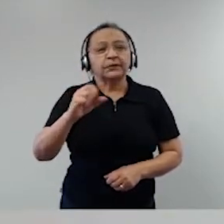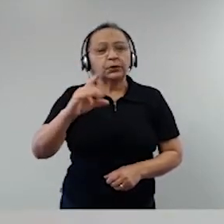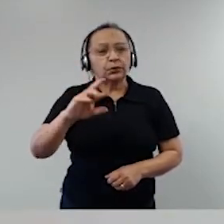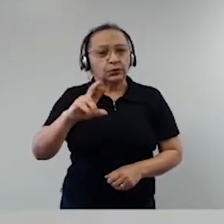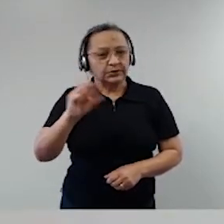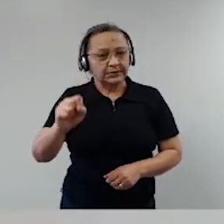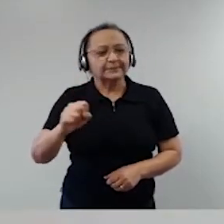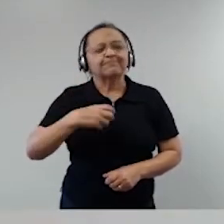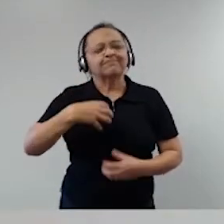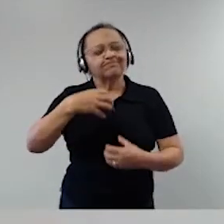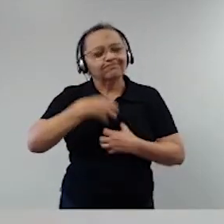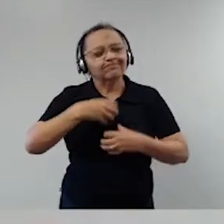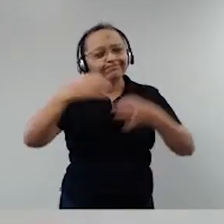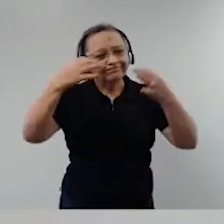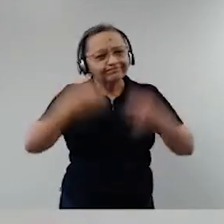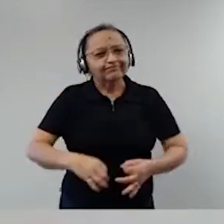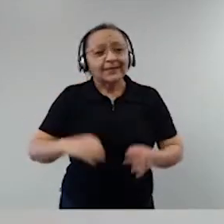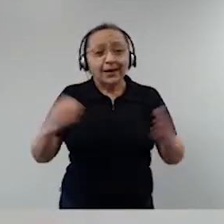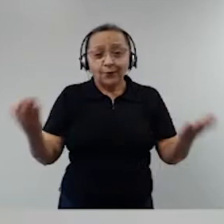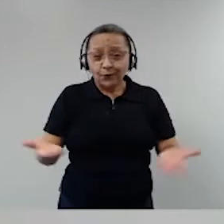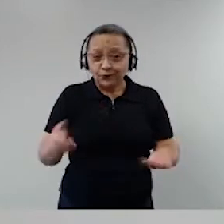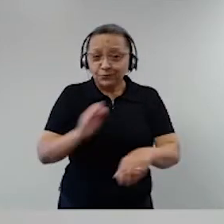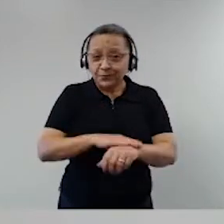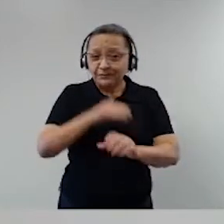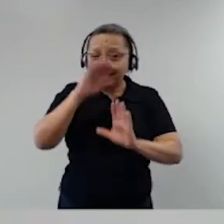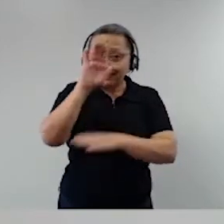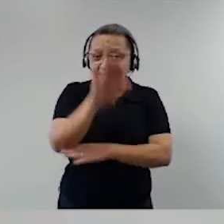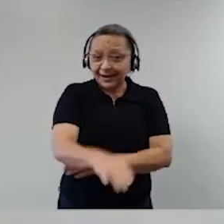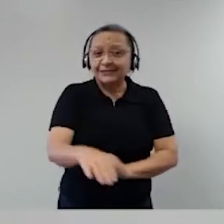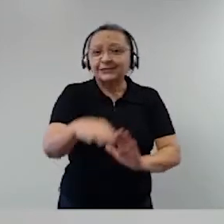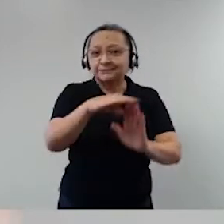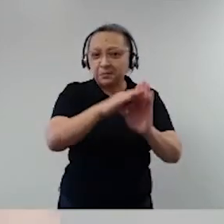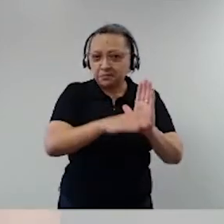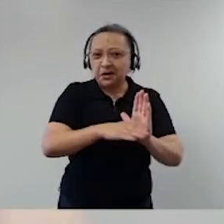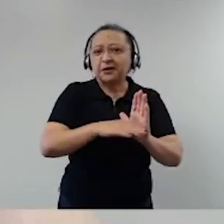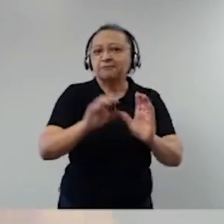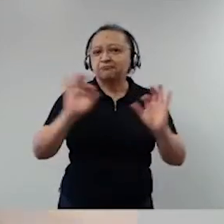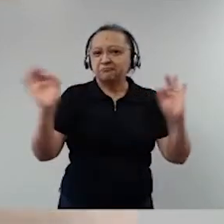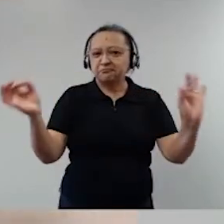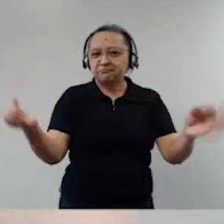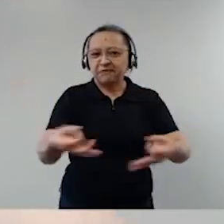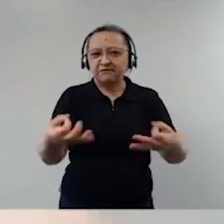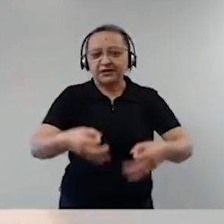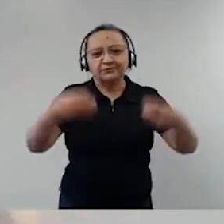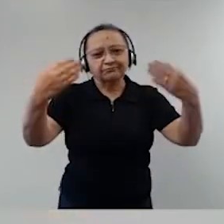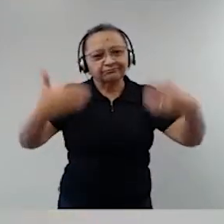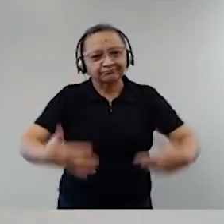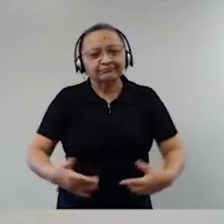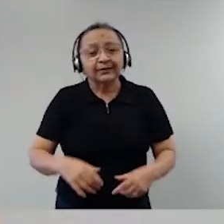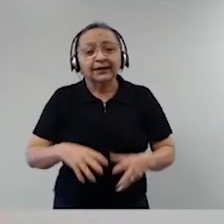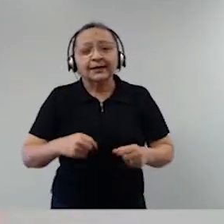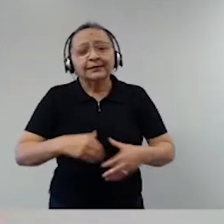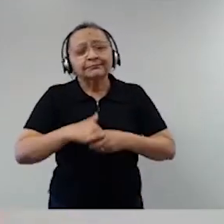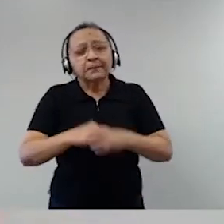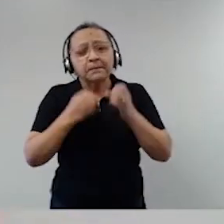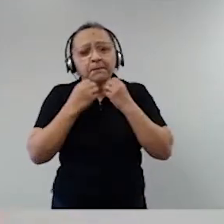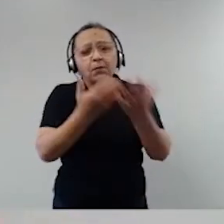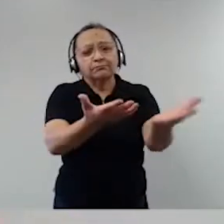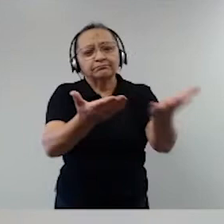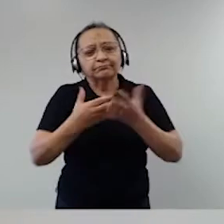tarde. Não posso deixar de cumprimentar e dar as boas-vindas a todos que nos assistem hoje,